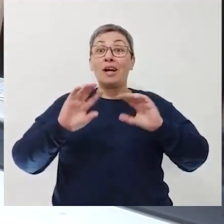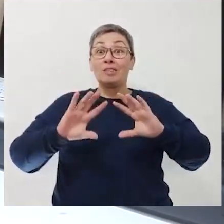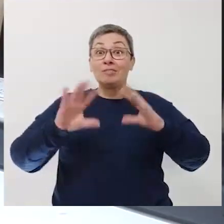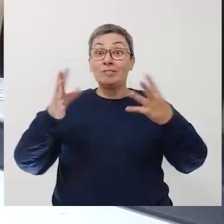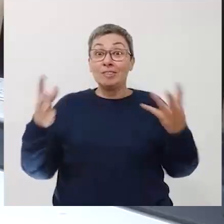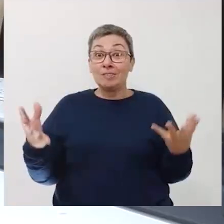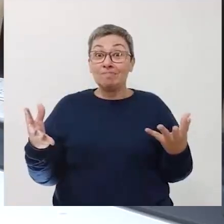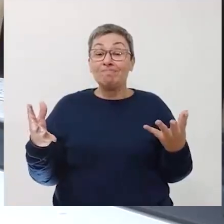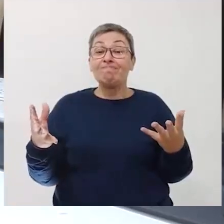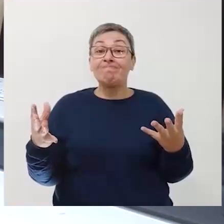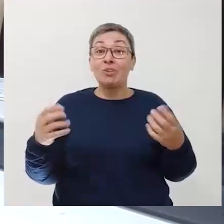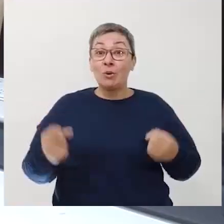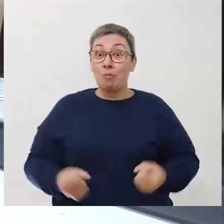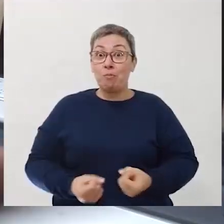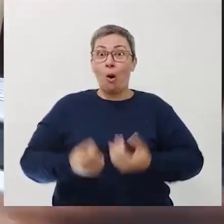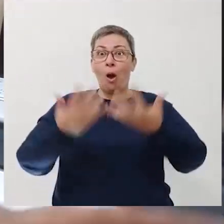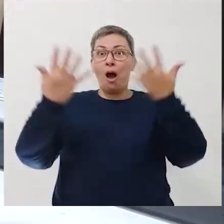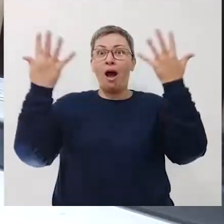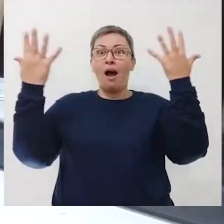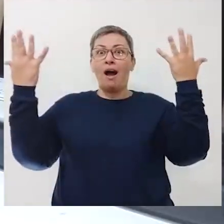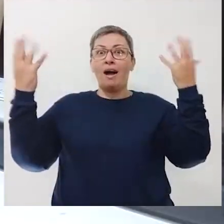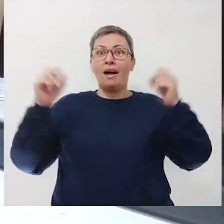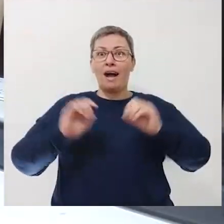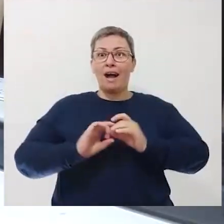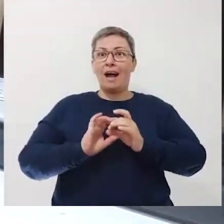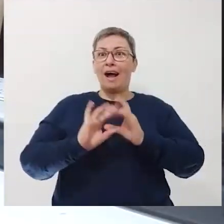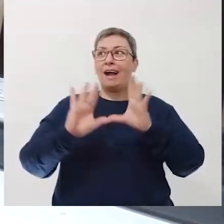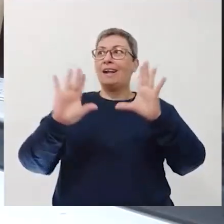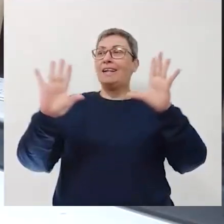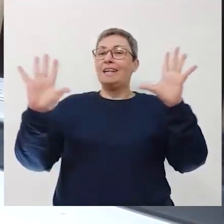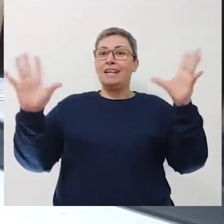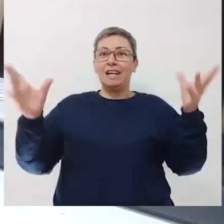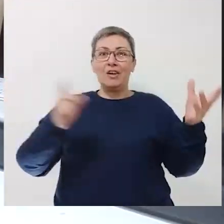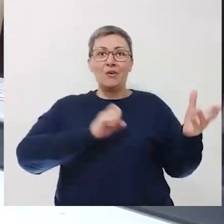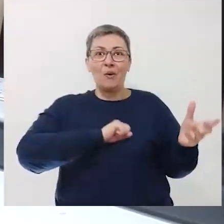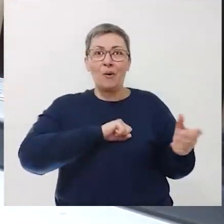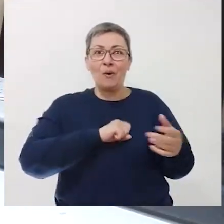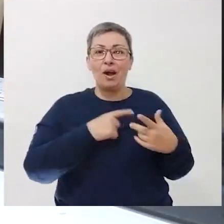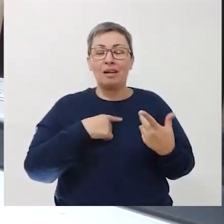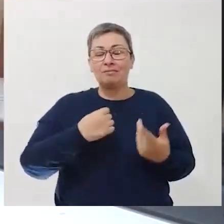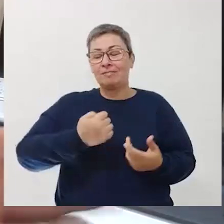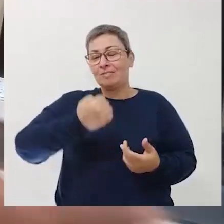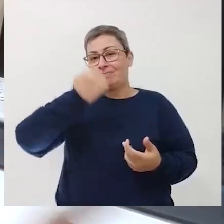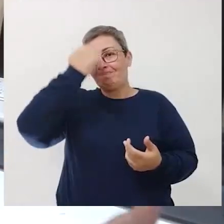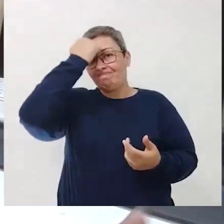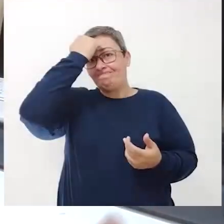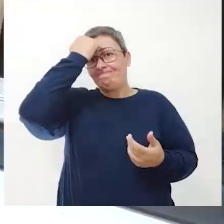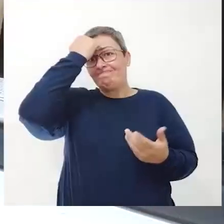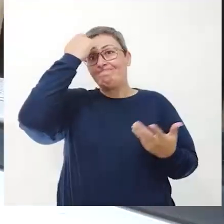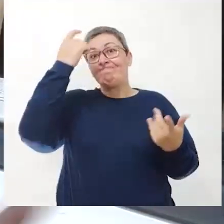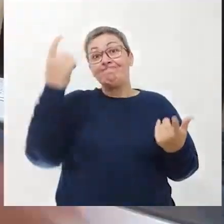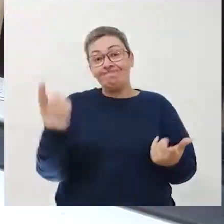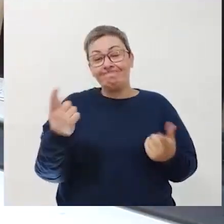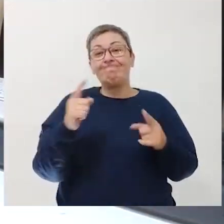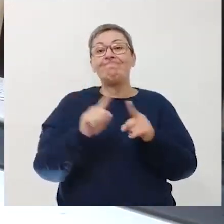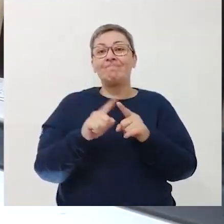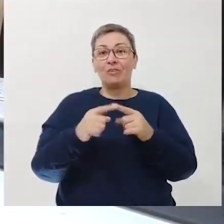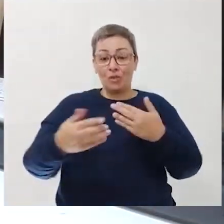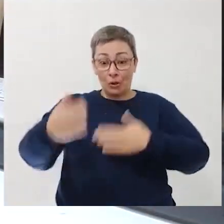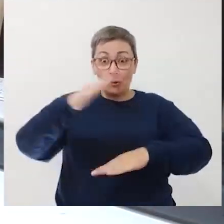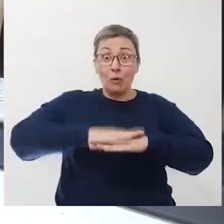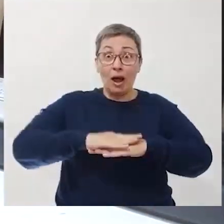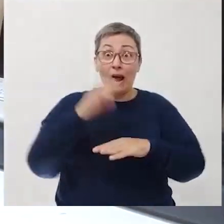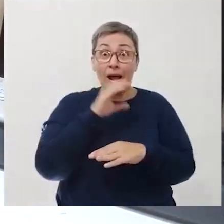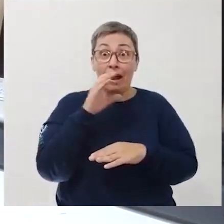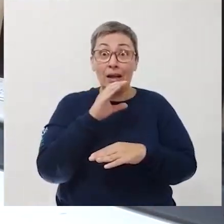aconteceu? Saiu tudo, ela liberou todos esses males, ela ficou arrependidíssima. E tornou a